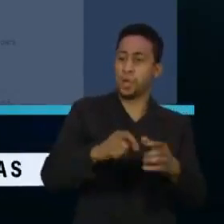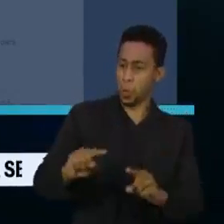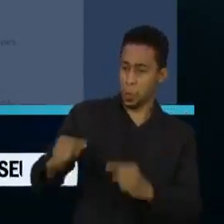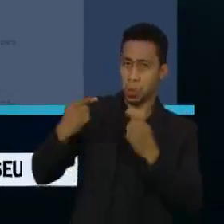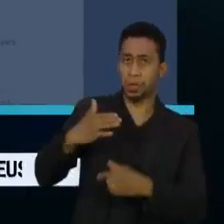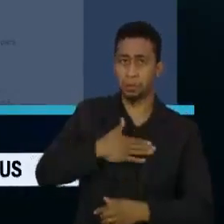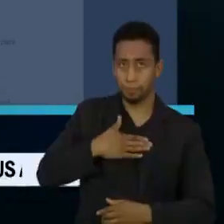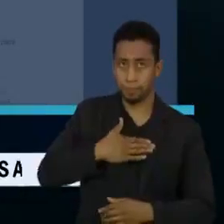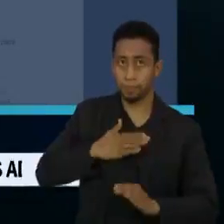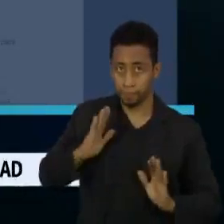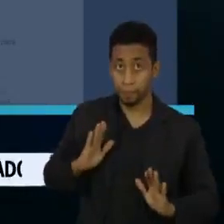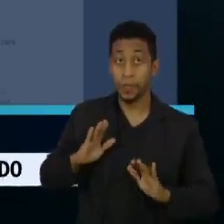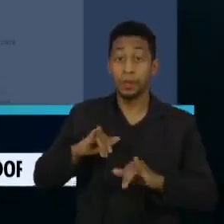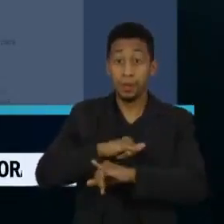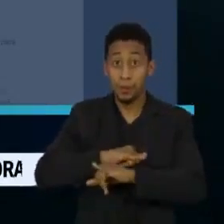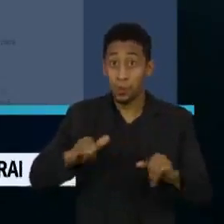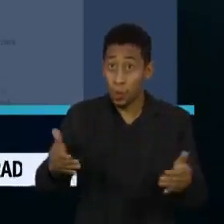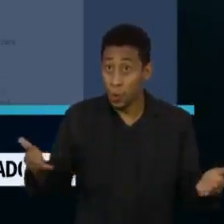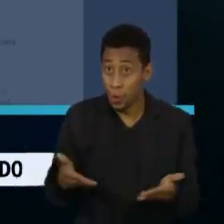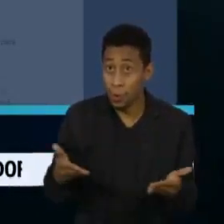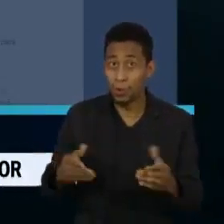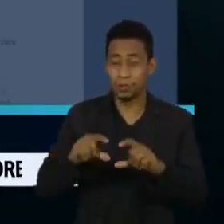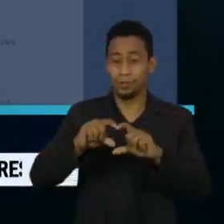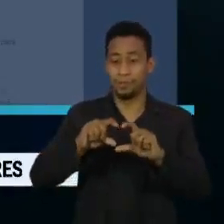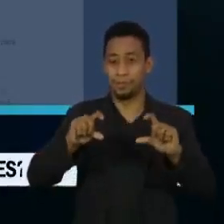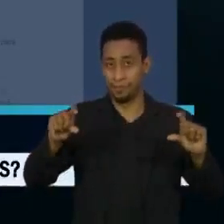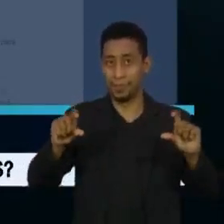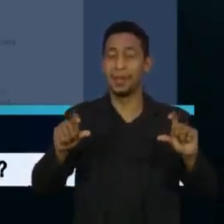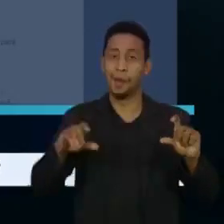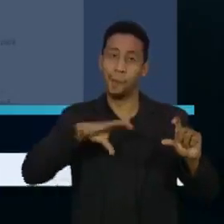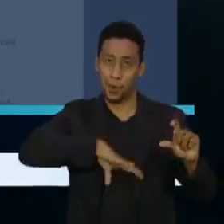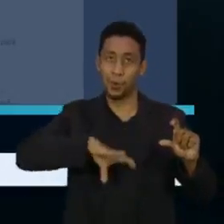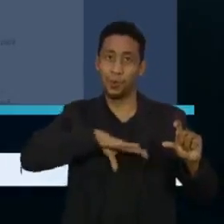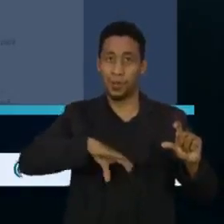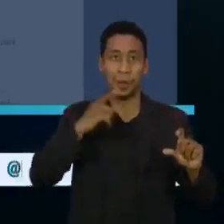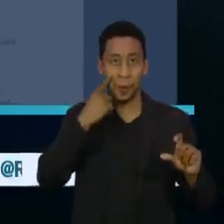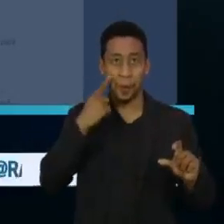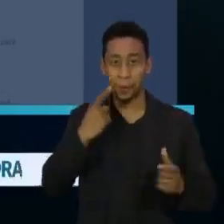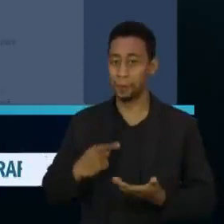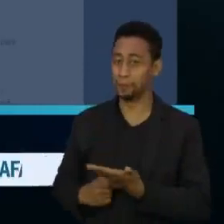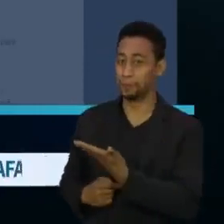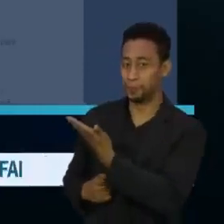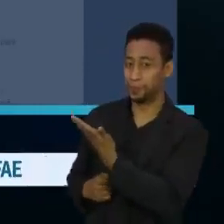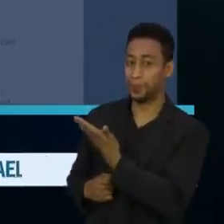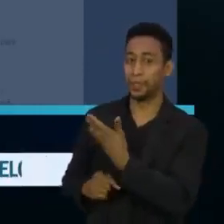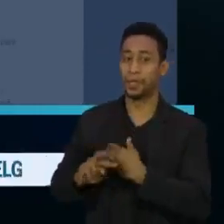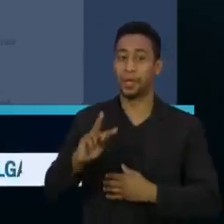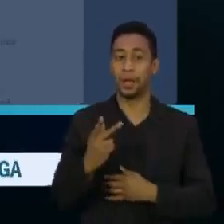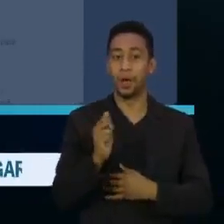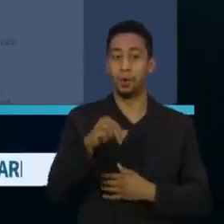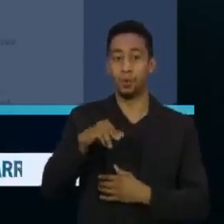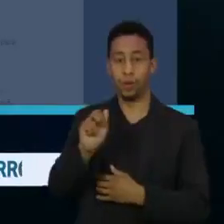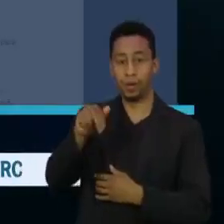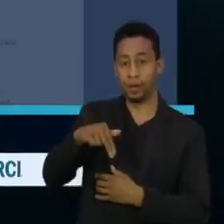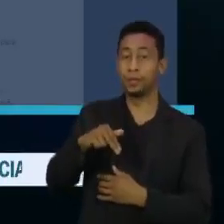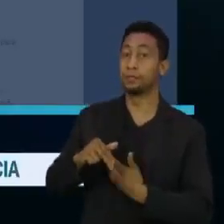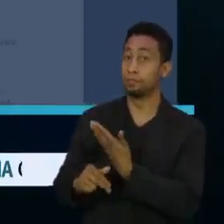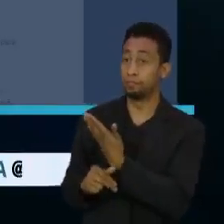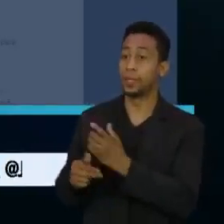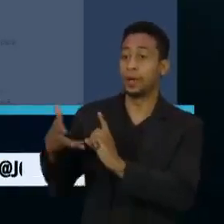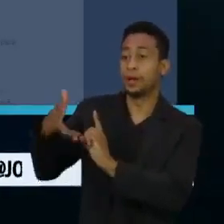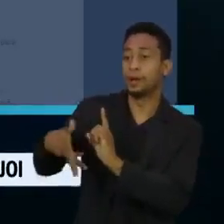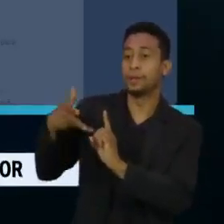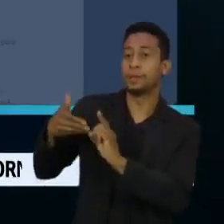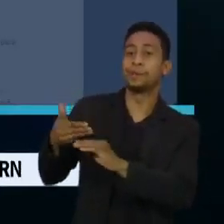manifestação, divulgada hoje na versão brasileira do site da Human Rights Watch, lembra que os discursos recentes de Bolsonaro